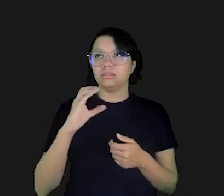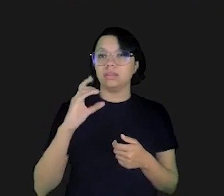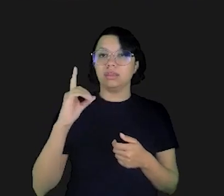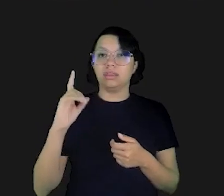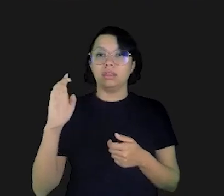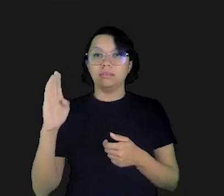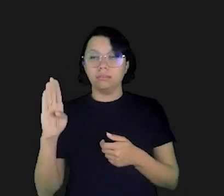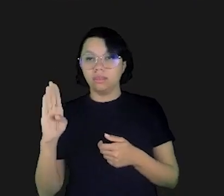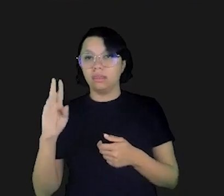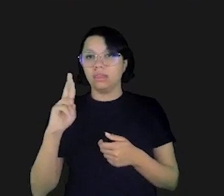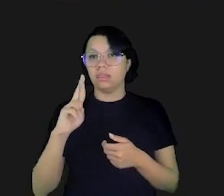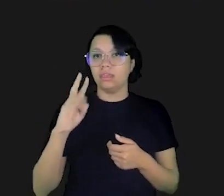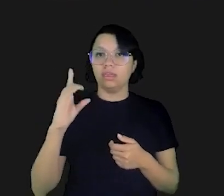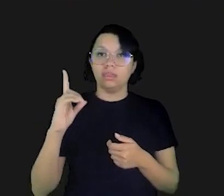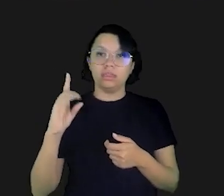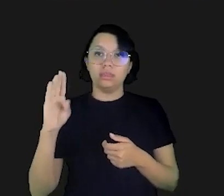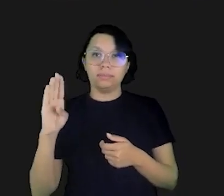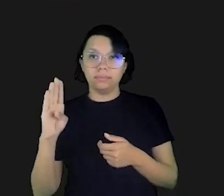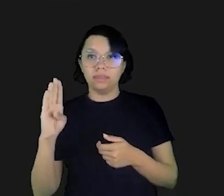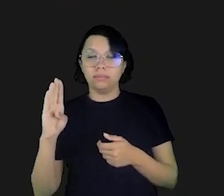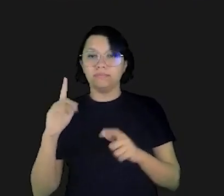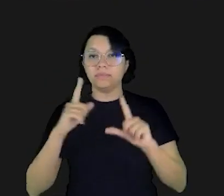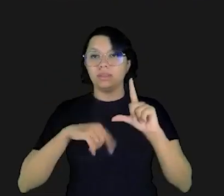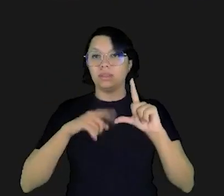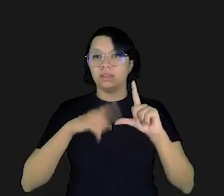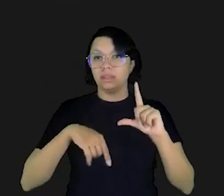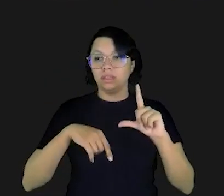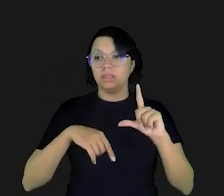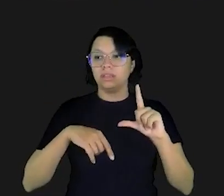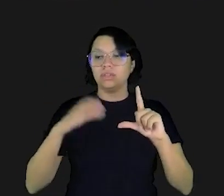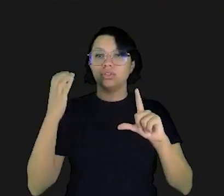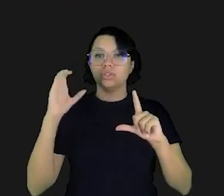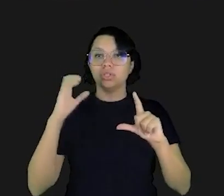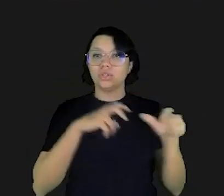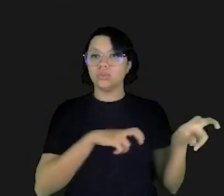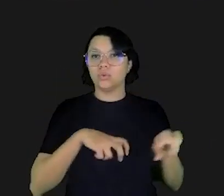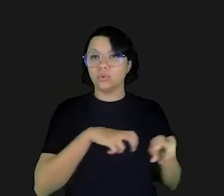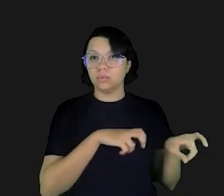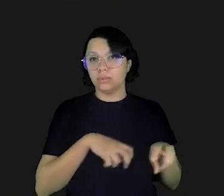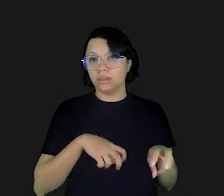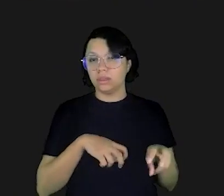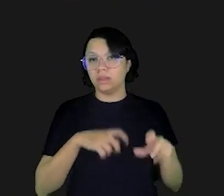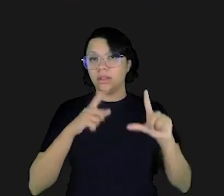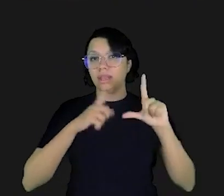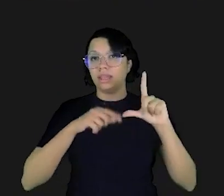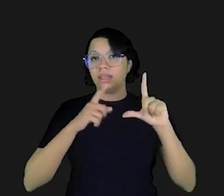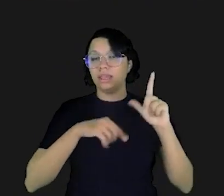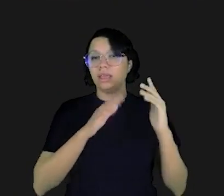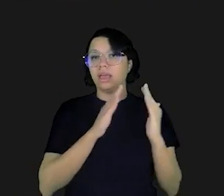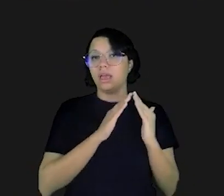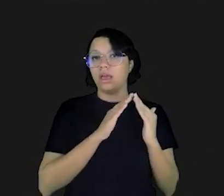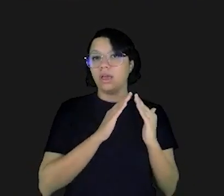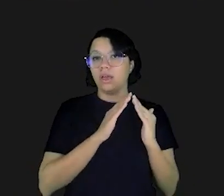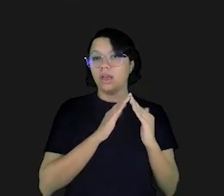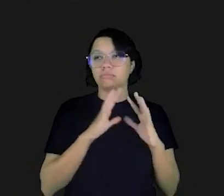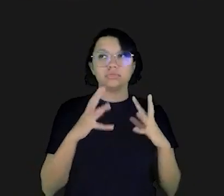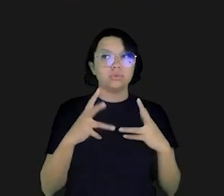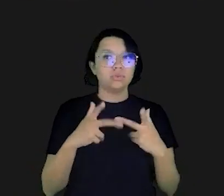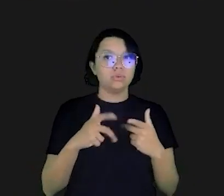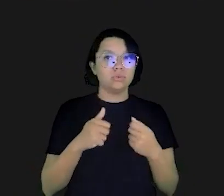CDB é outra delas RDB é outra delas letras de crédito agropecuário letras de crédito